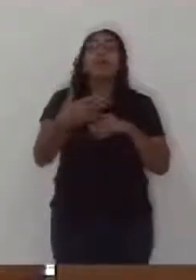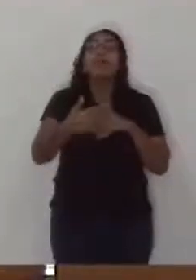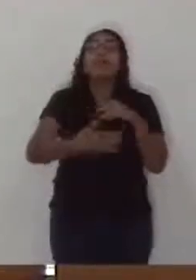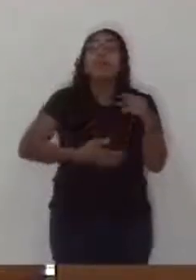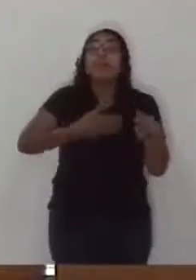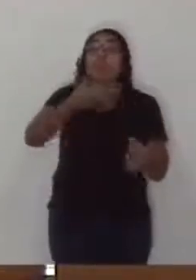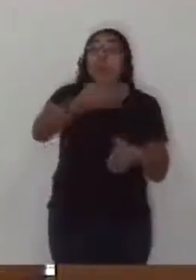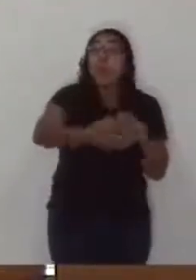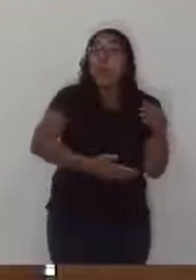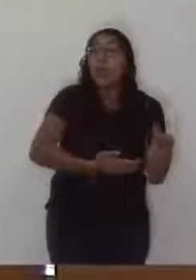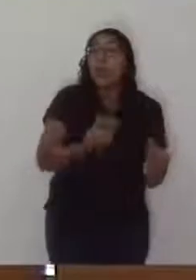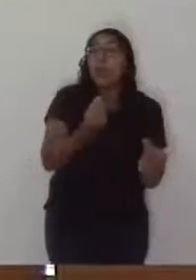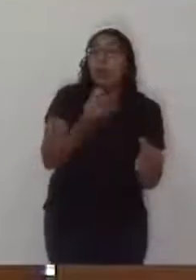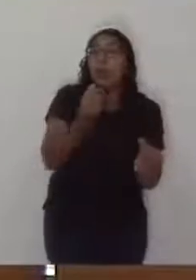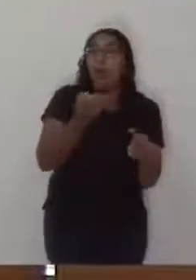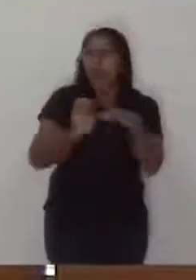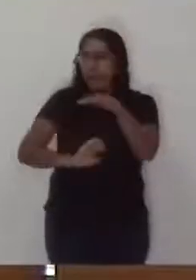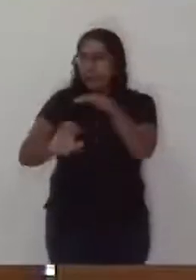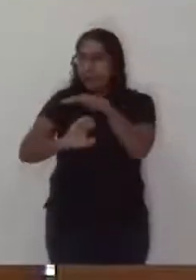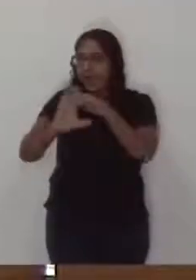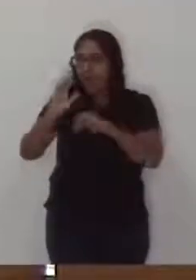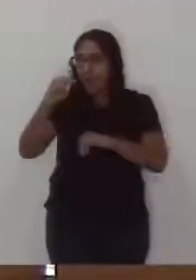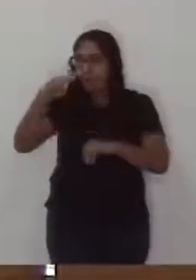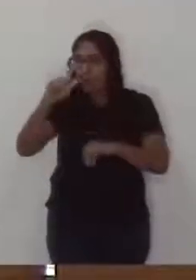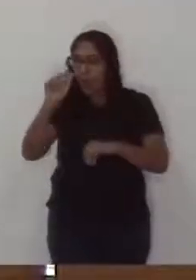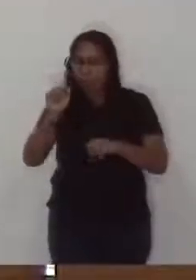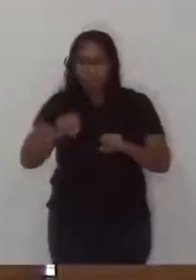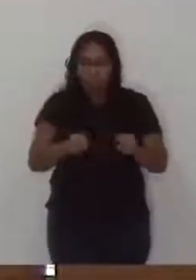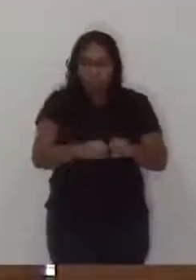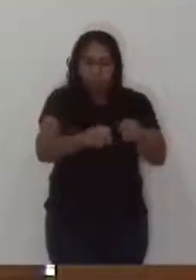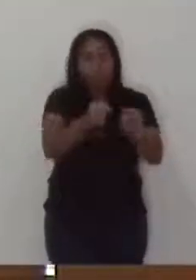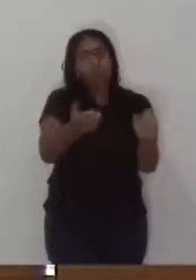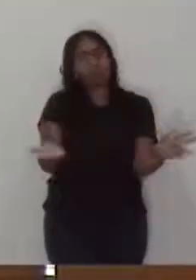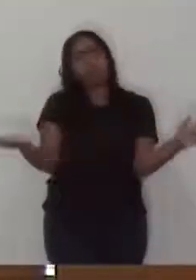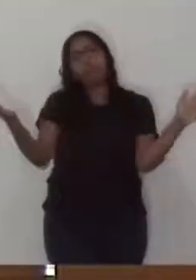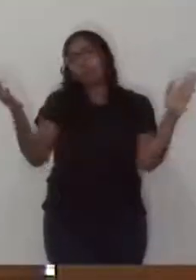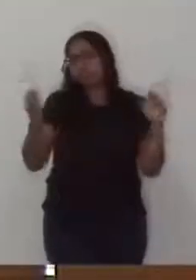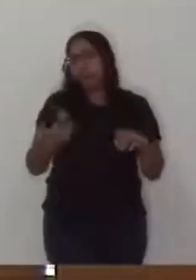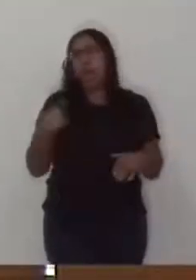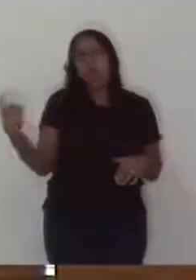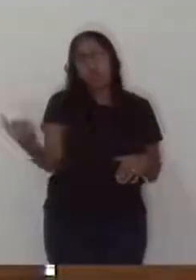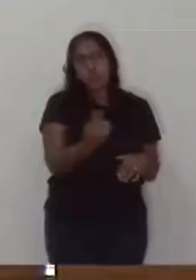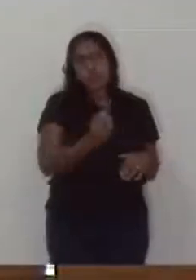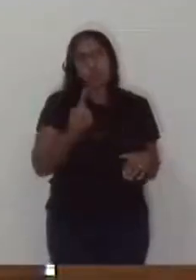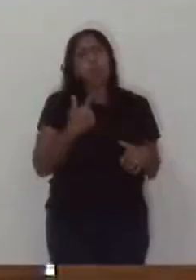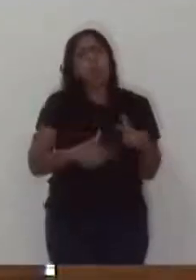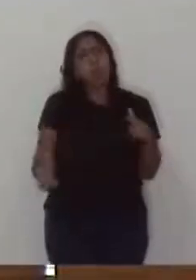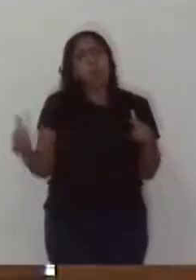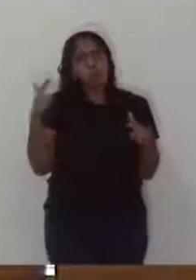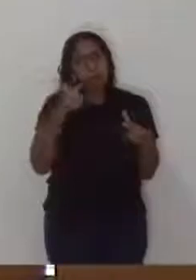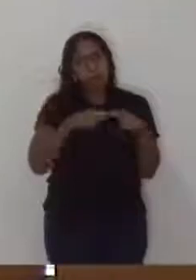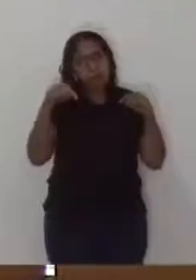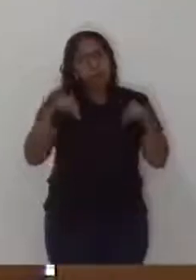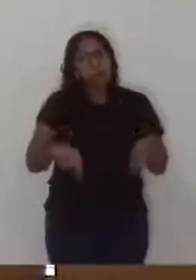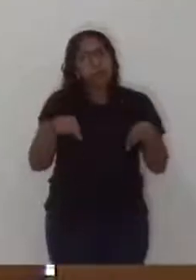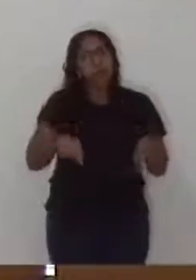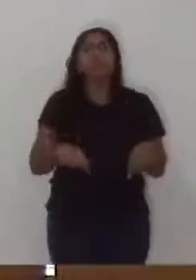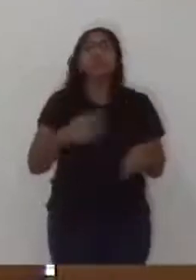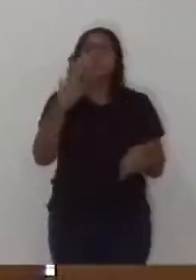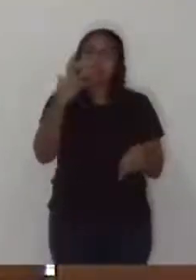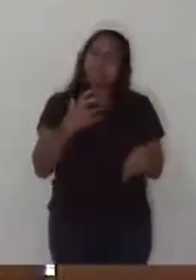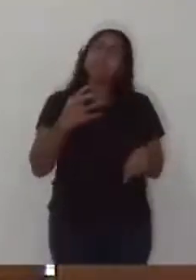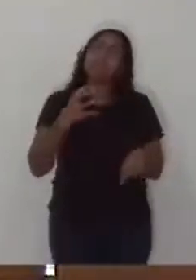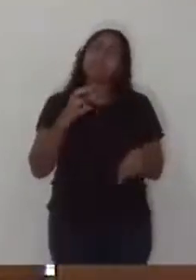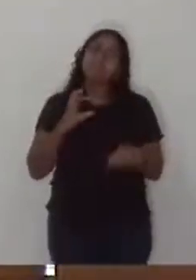o recapiamento, venham as obras da Congas. Aí, realmente, eles vão arrumar um problema sério com essa Câmara e, tenho certeza,